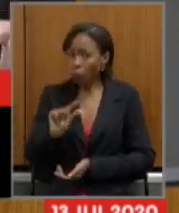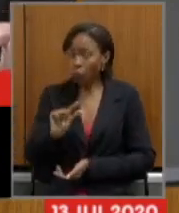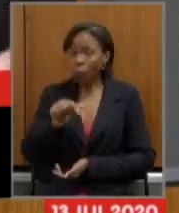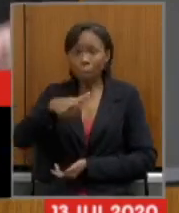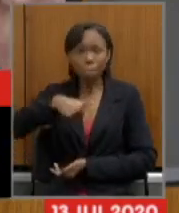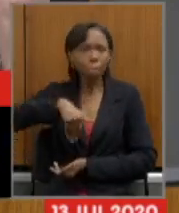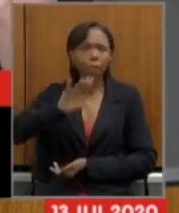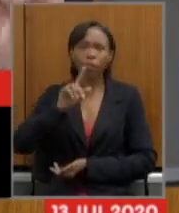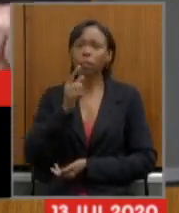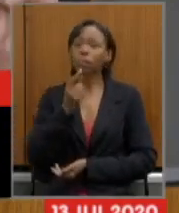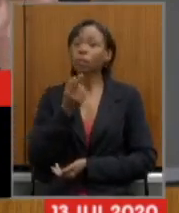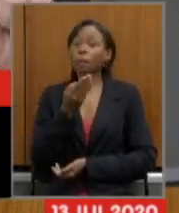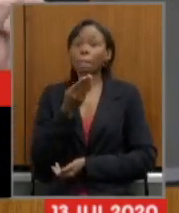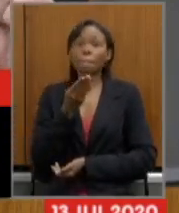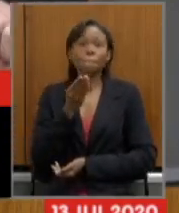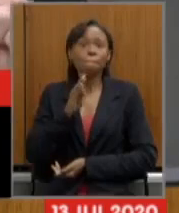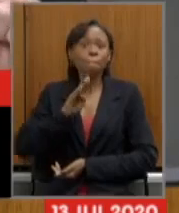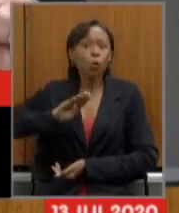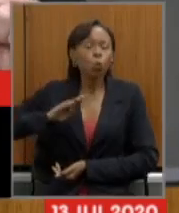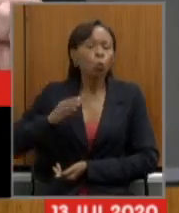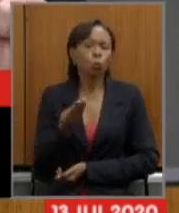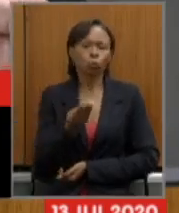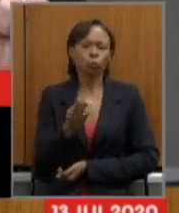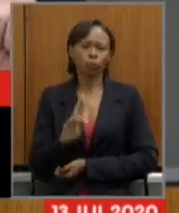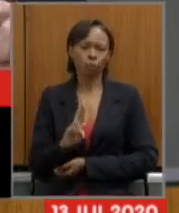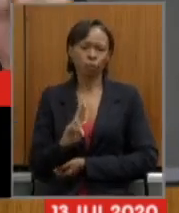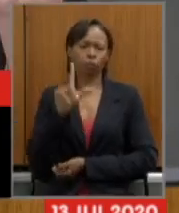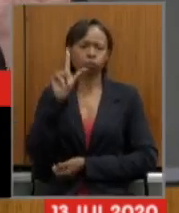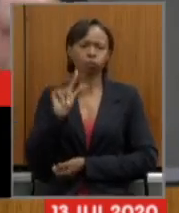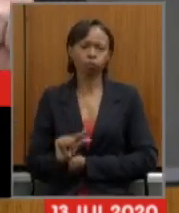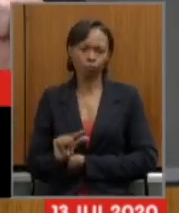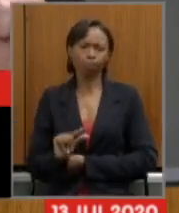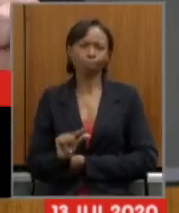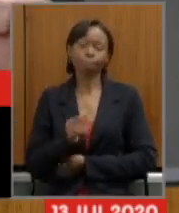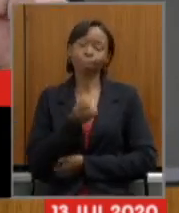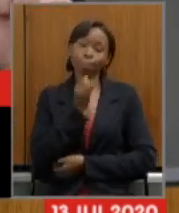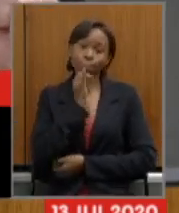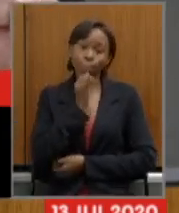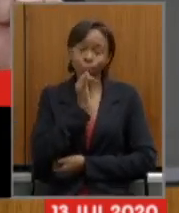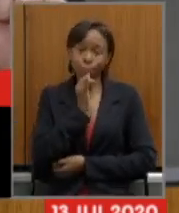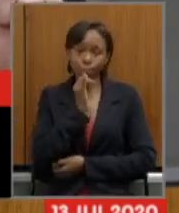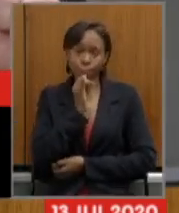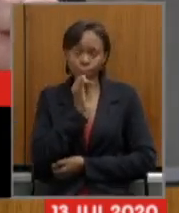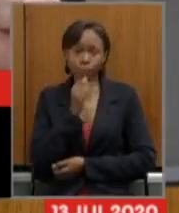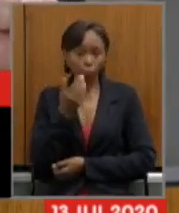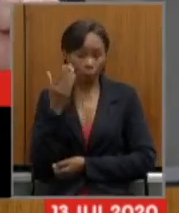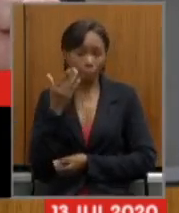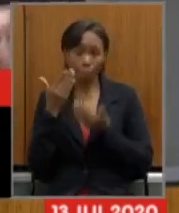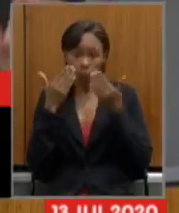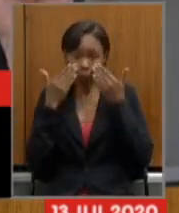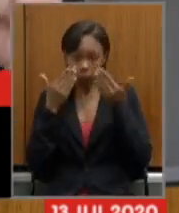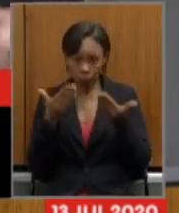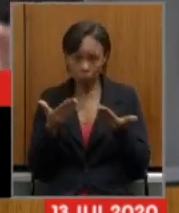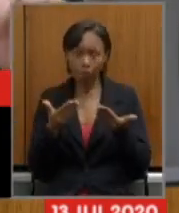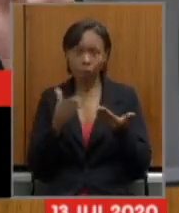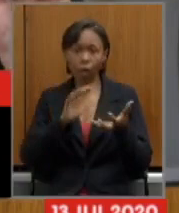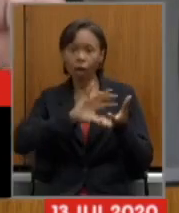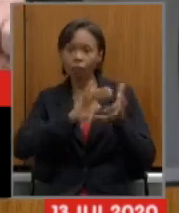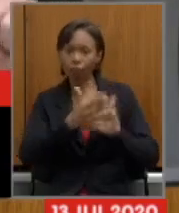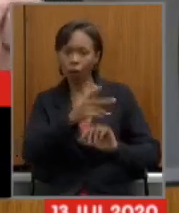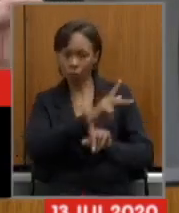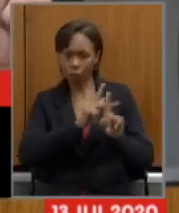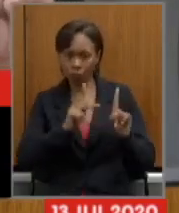quero dar um exemplo aqui para os senhores só para mostrar que a reforma da